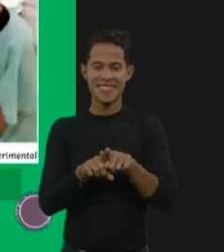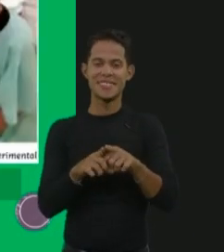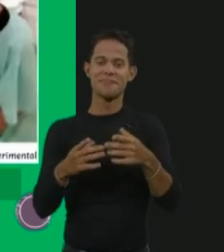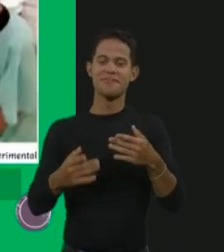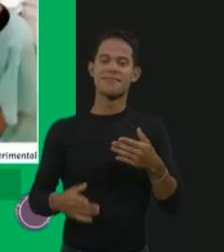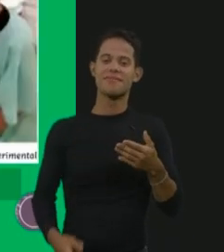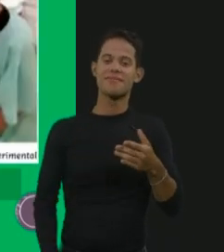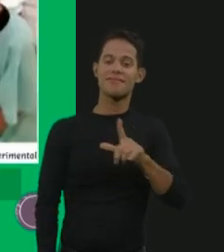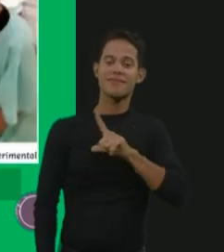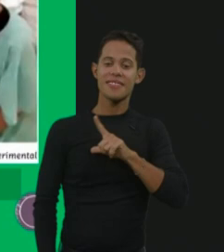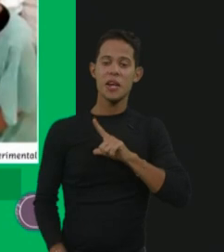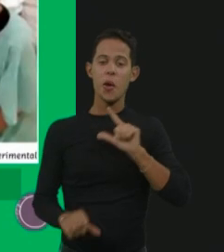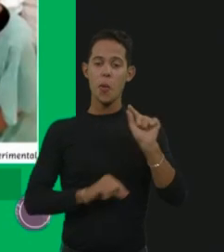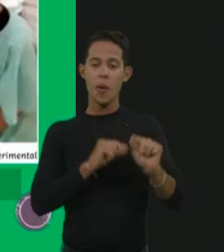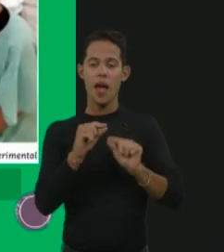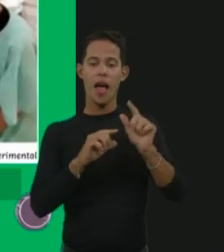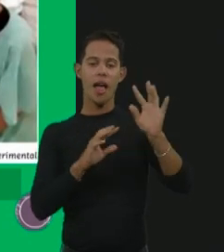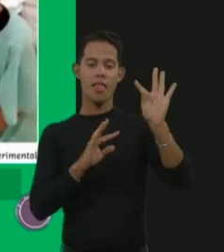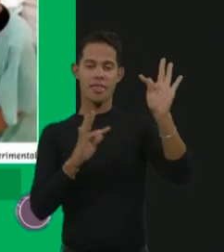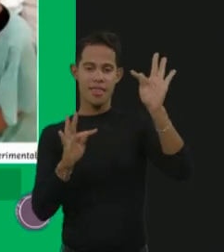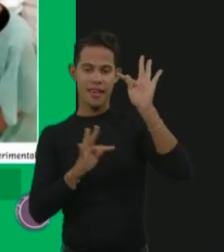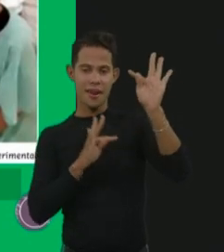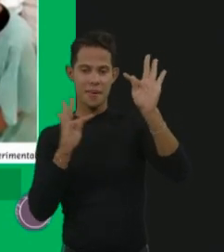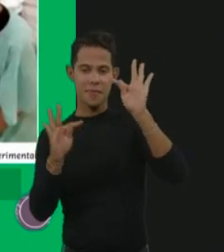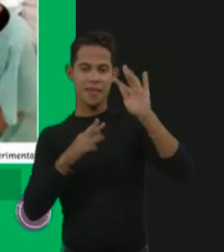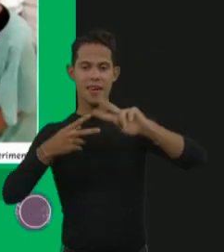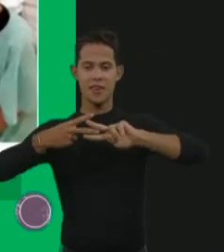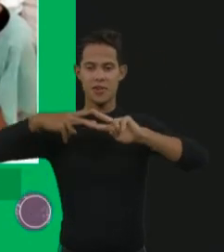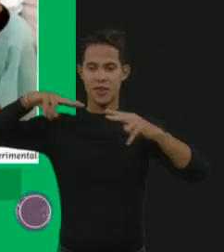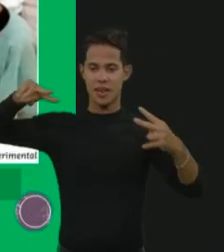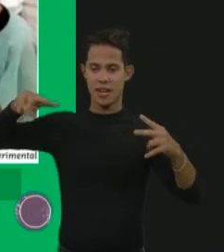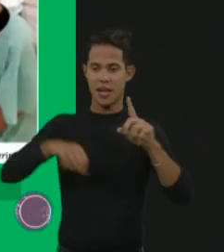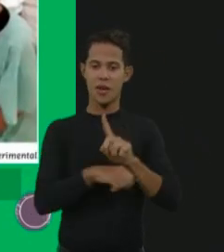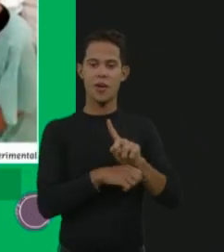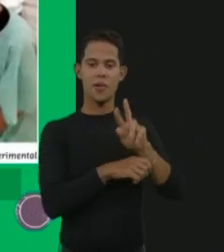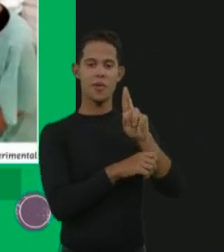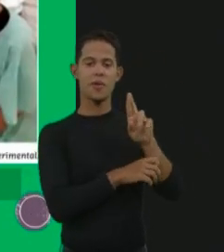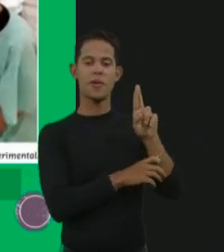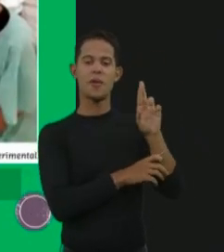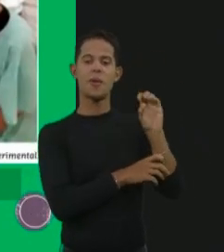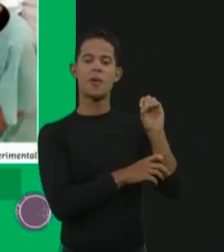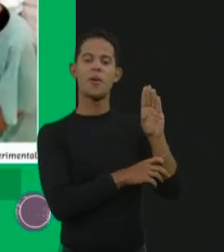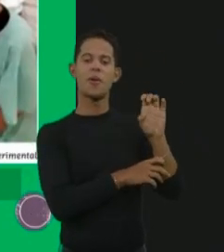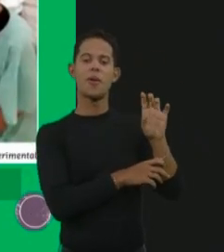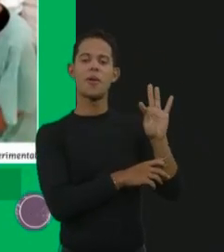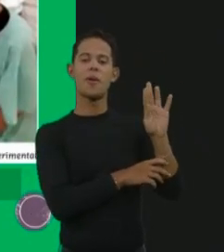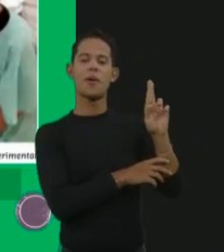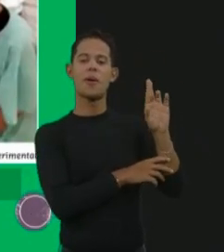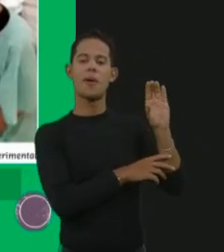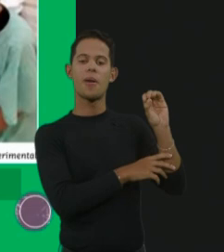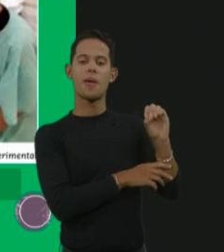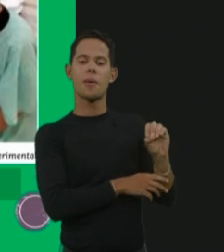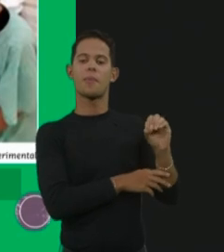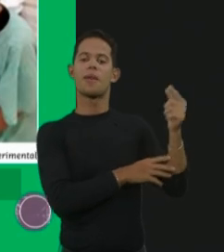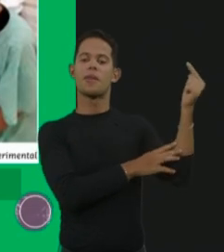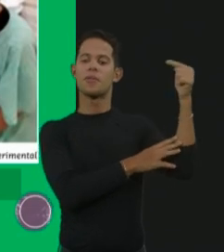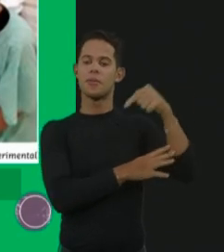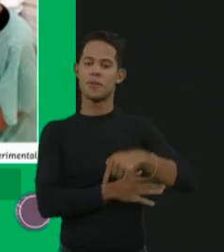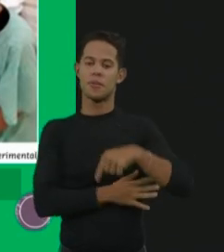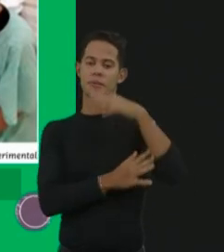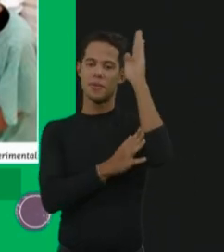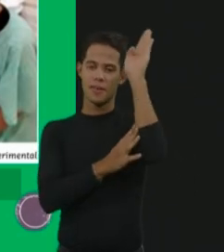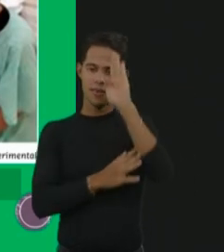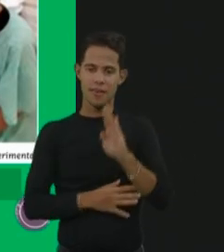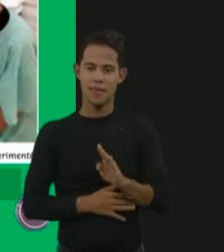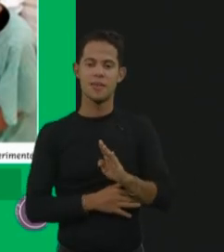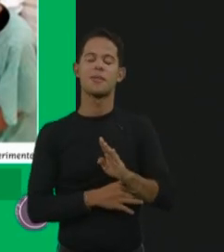que a gente tem a terapia gênica, o Dr. Roberto trouxe para o Brasil, a gente já tem pacientes, um paciente que foi identificado aqui, diagnóstico foi